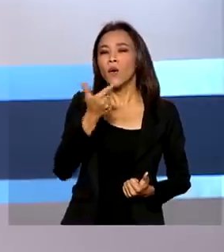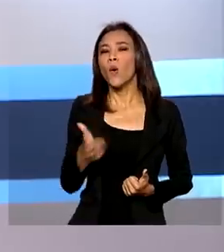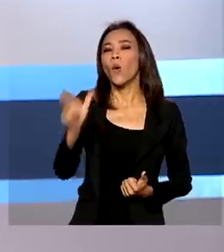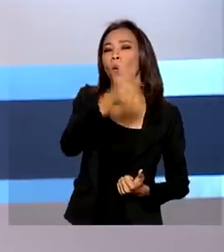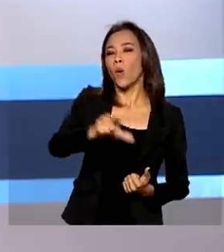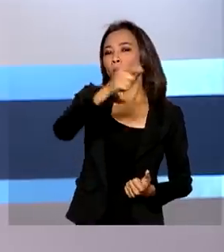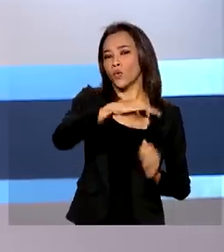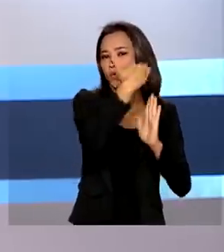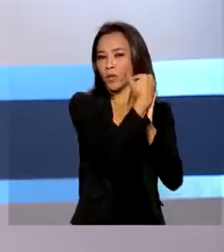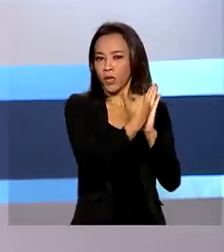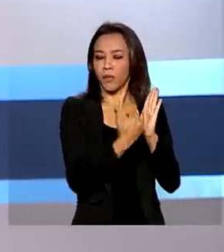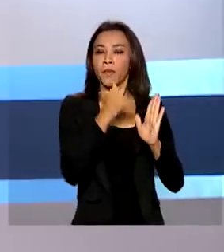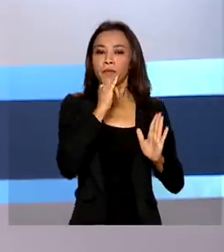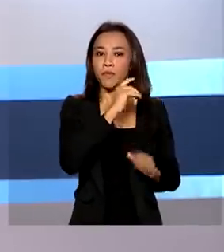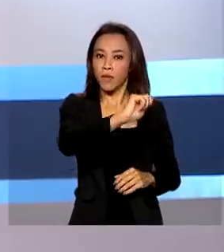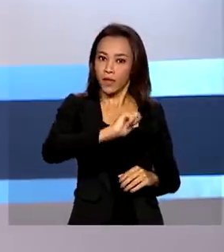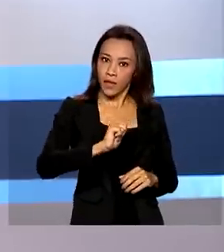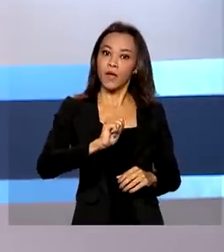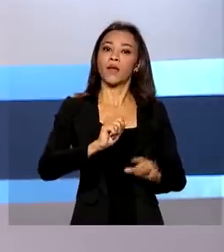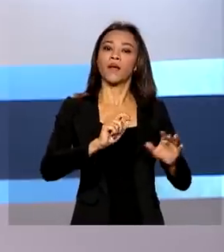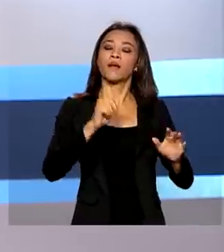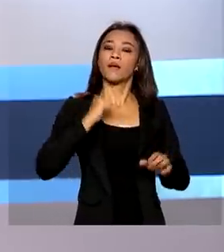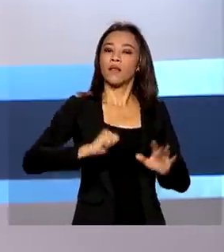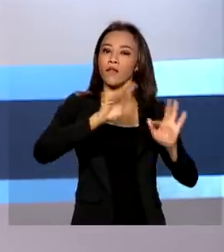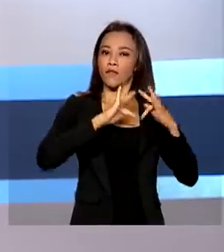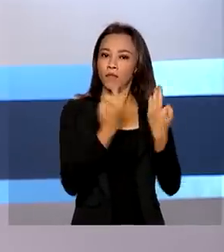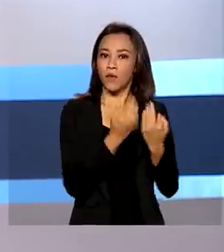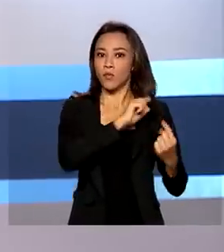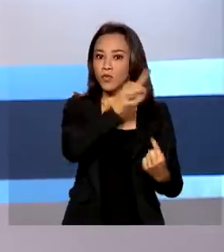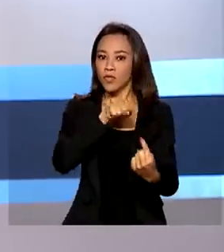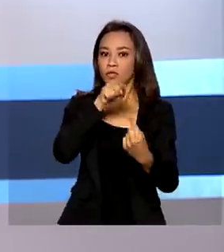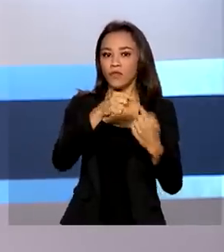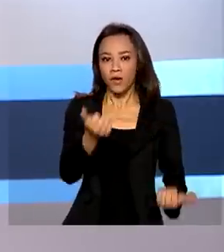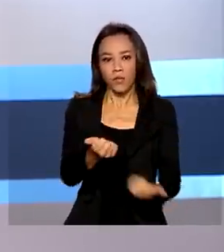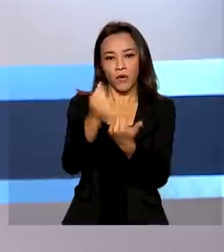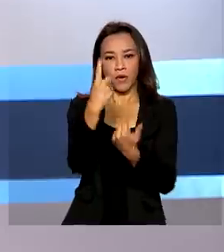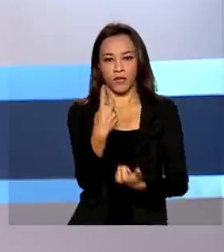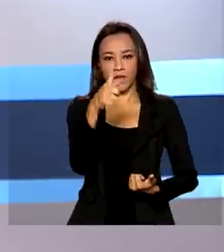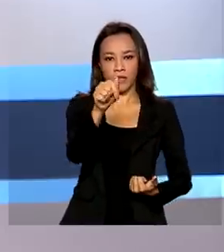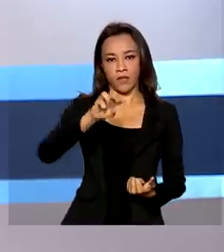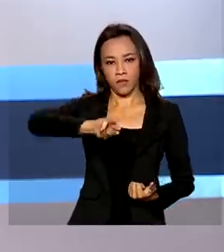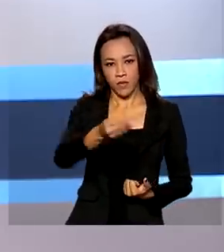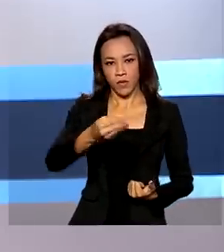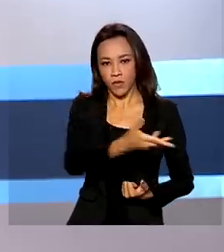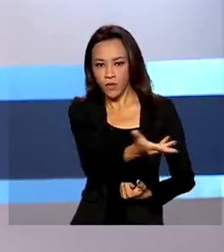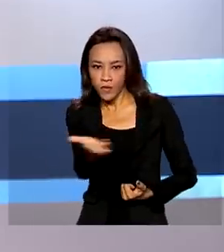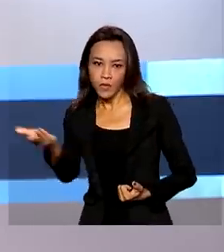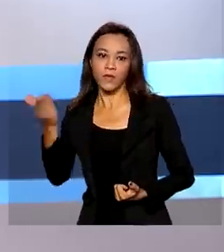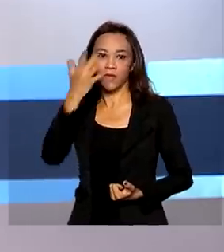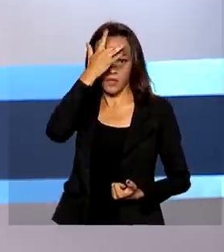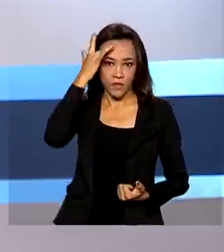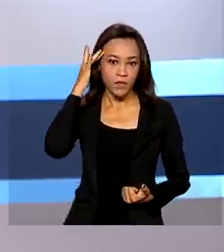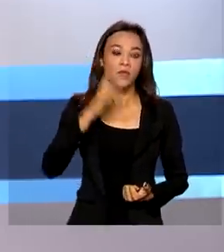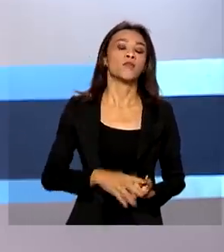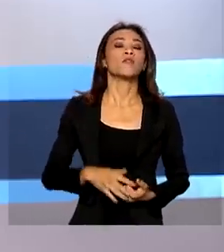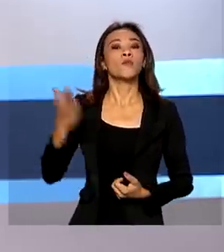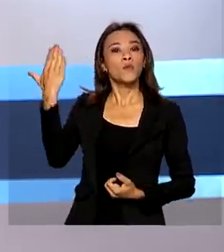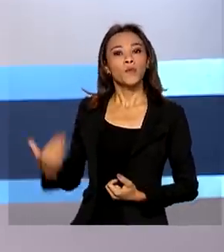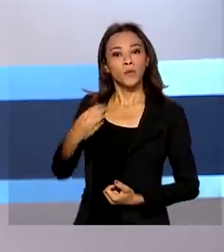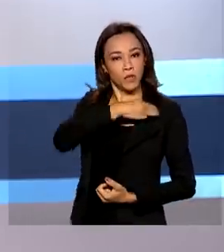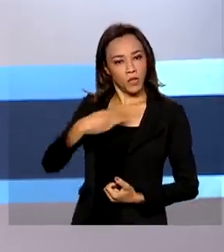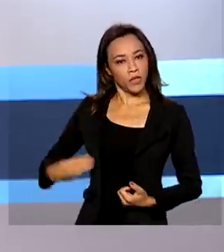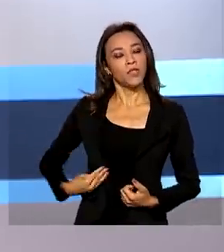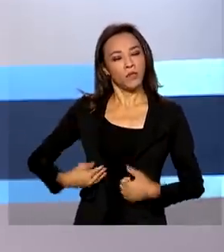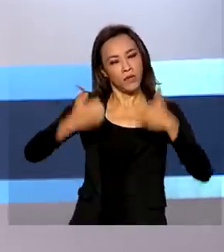Bolsa Família. A expectativa é beneficiar 17 milhões de brasileiros. O ministro da Cidadania, João Roma, falou